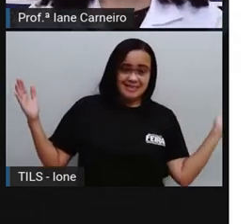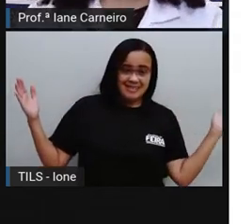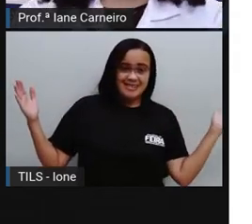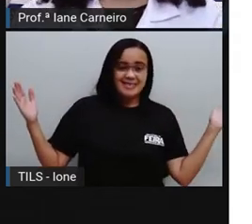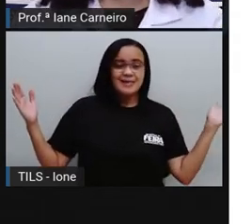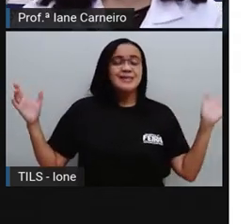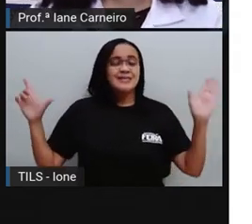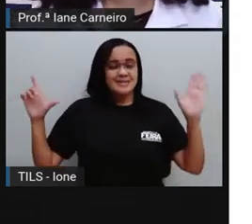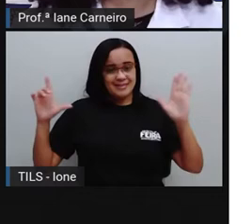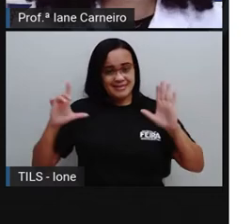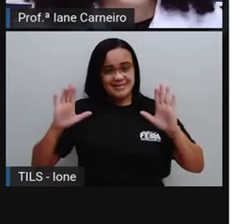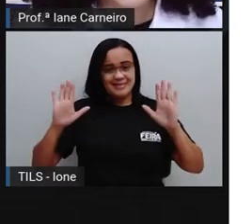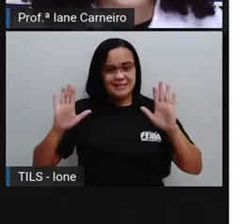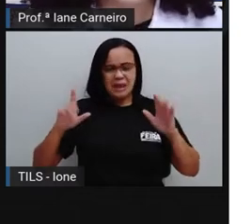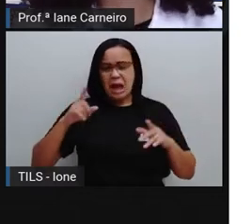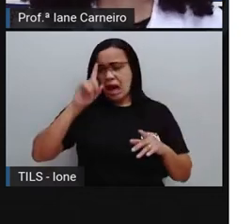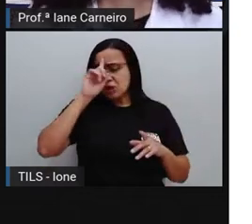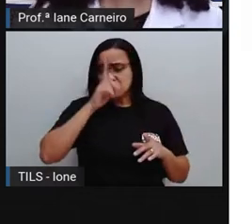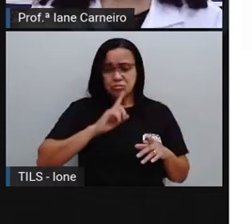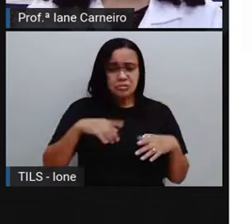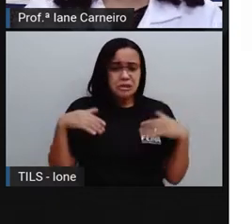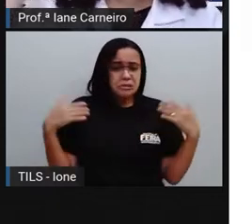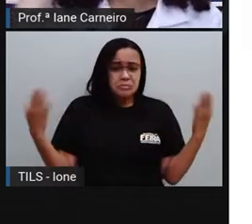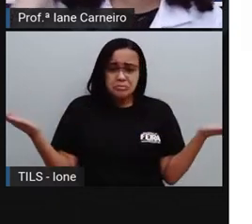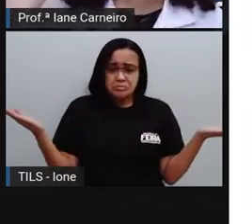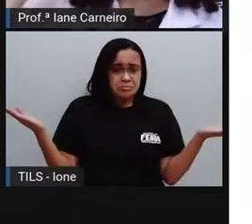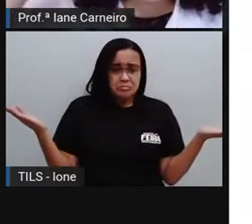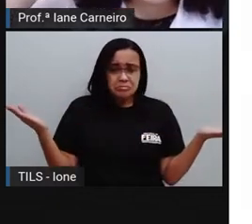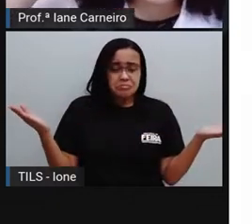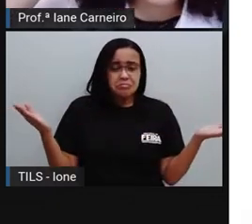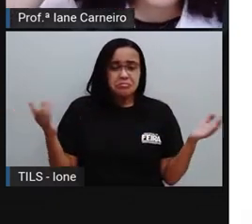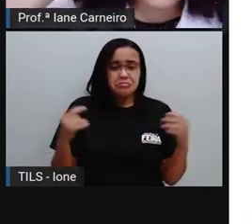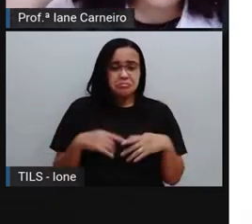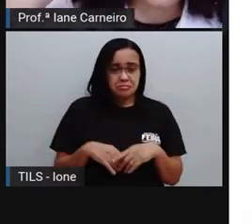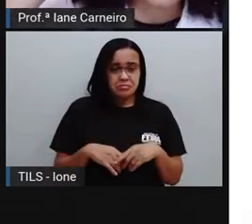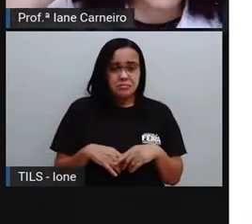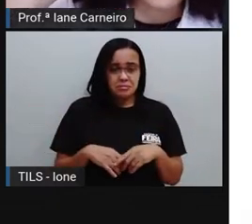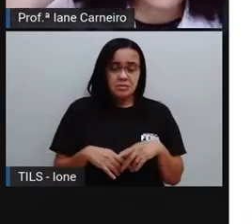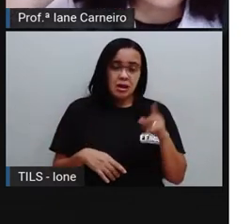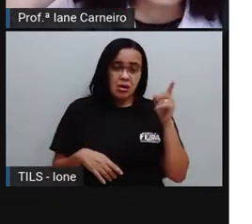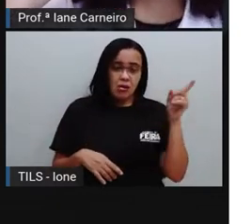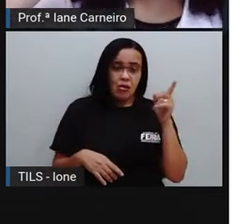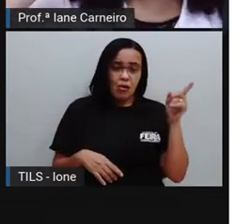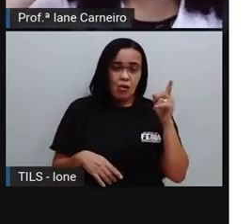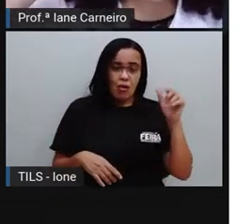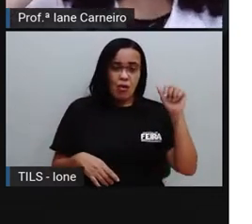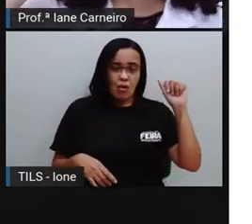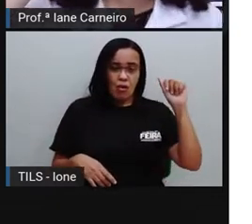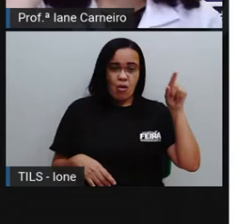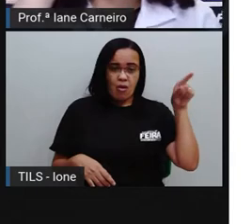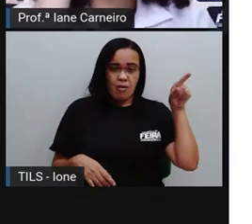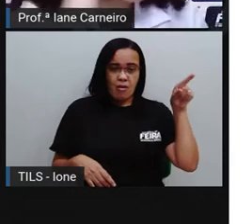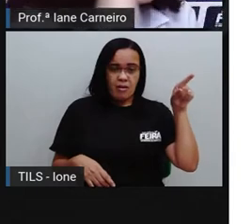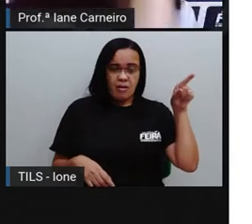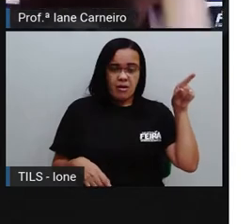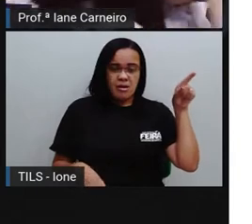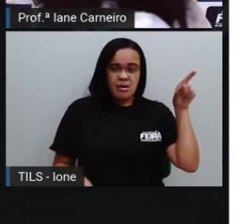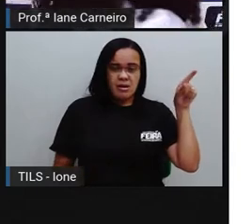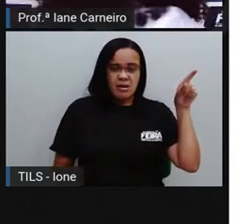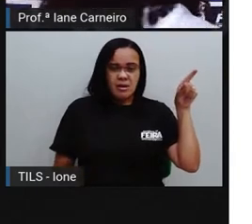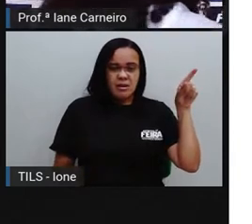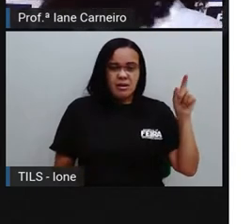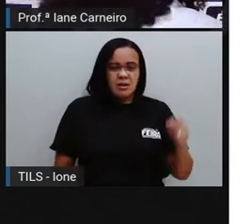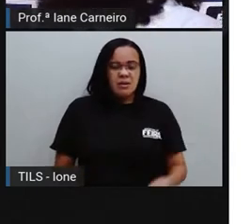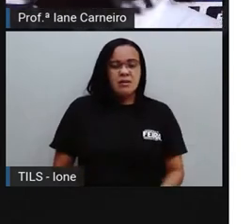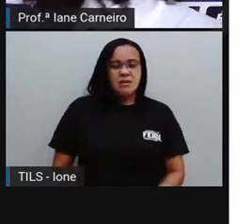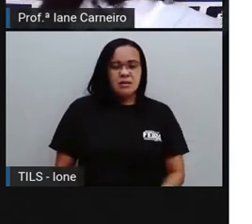Ou a Pró, eu não sei qual é a direita e qual é a esquerda. Então, observa. A Pró está levantando essa mão, não é isso? Pronto. Se a Pró virasse aqui, ó.